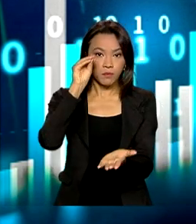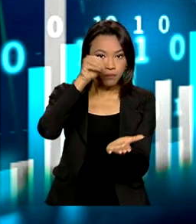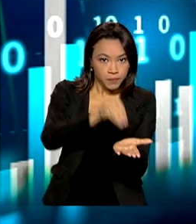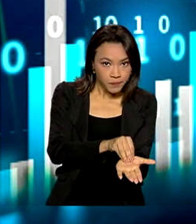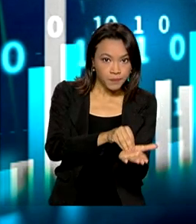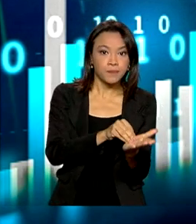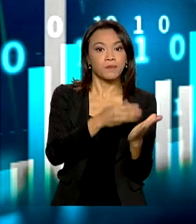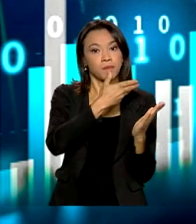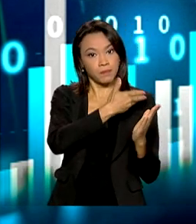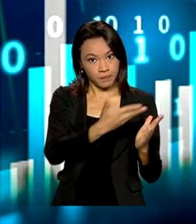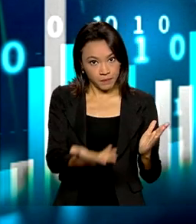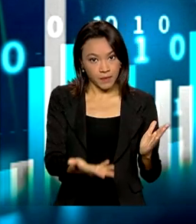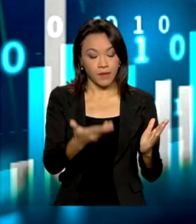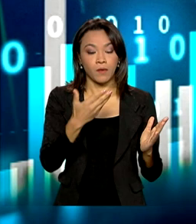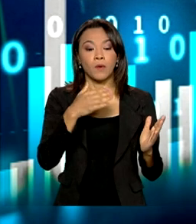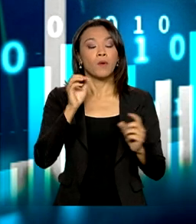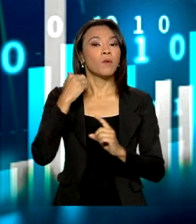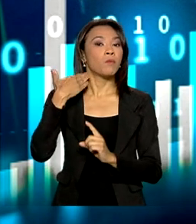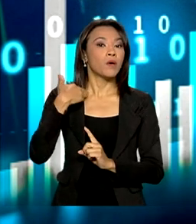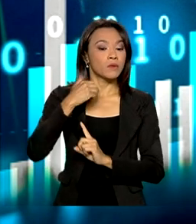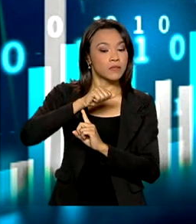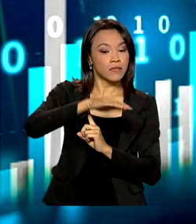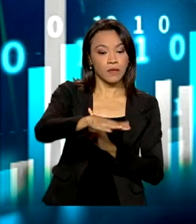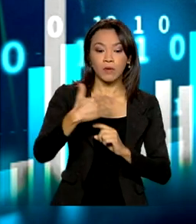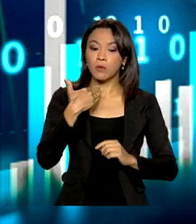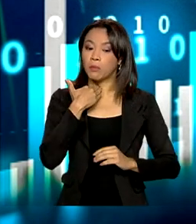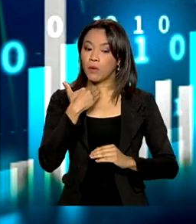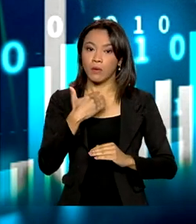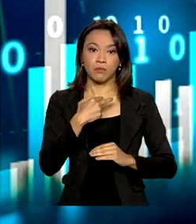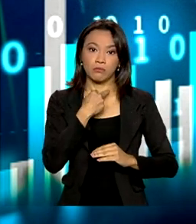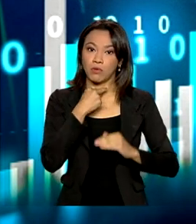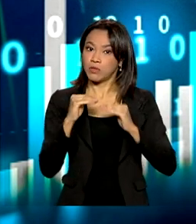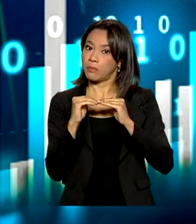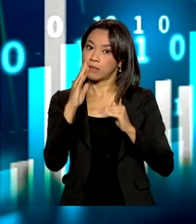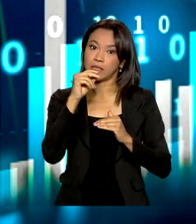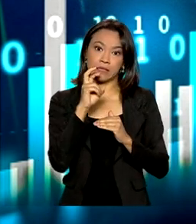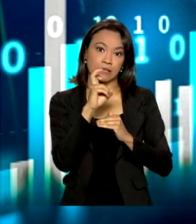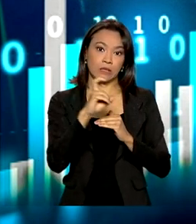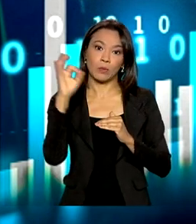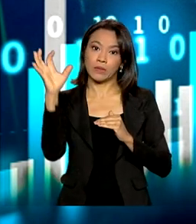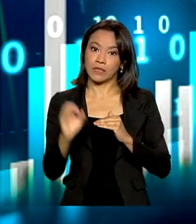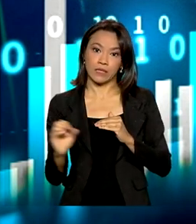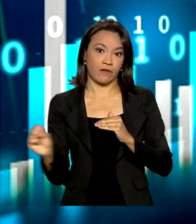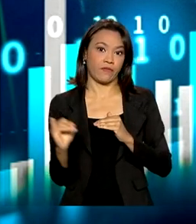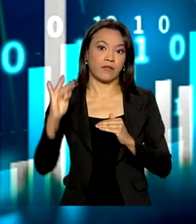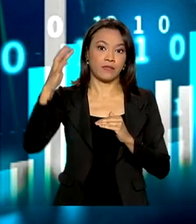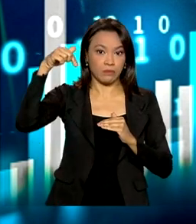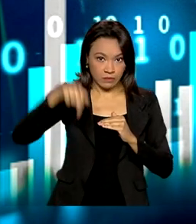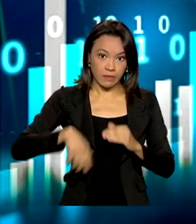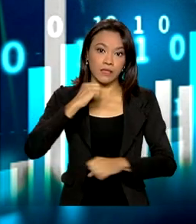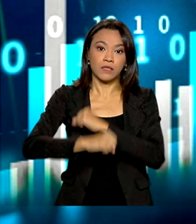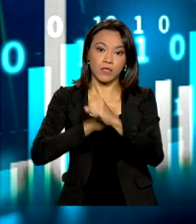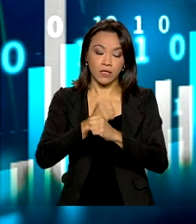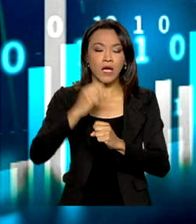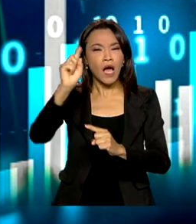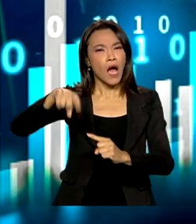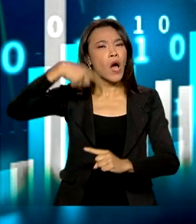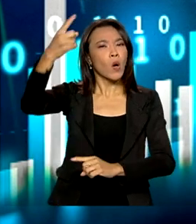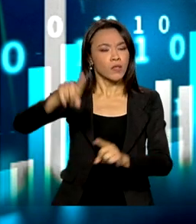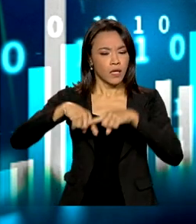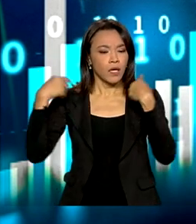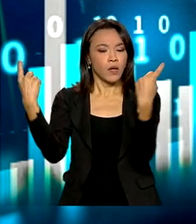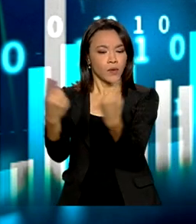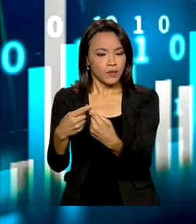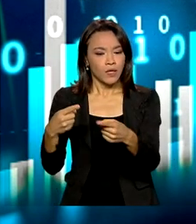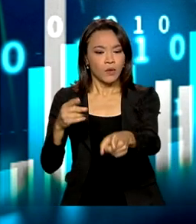e desejada pelo Banco Central é que a inflação não passe de 5% neste ano de 2022. A próxima reunião do Copom é na semana